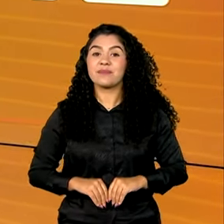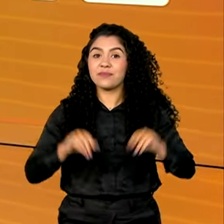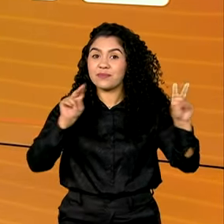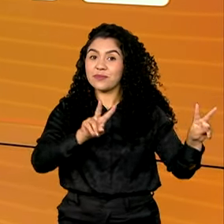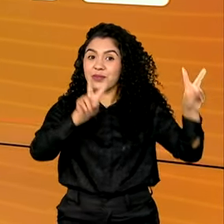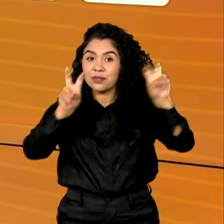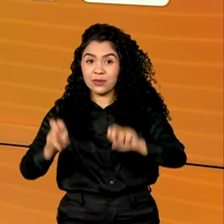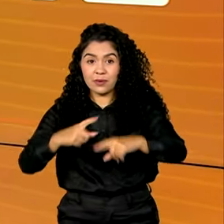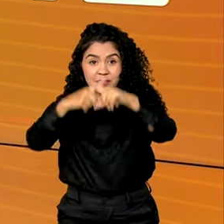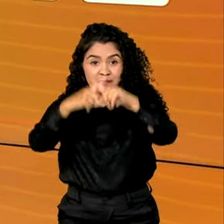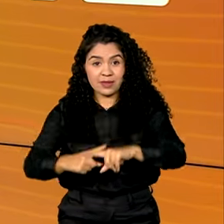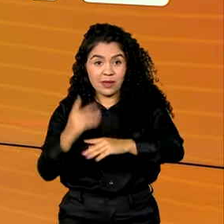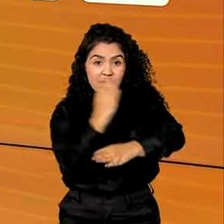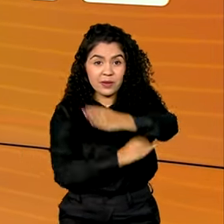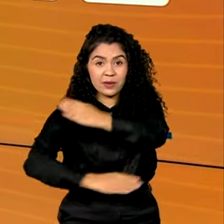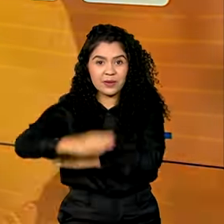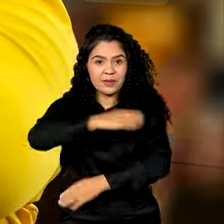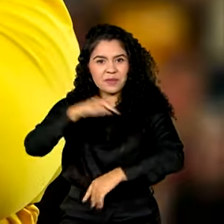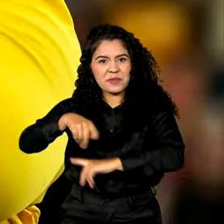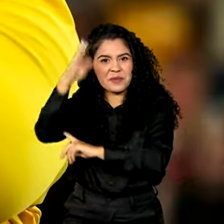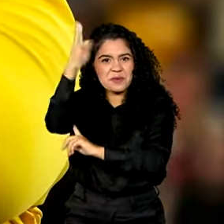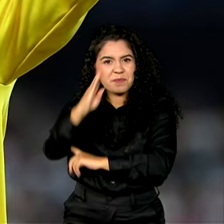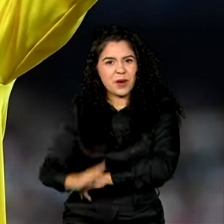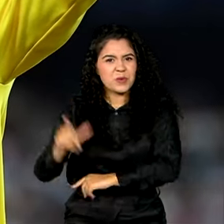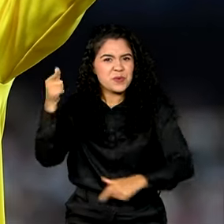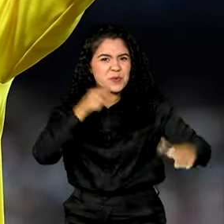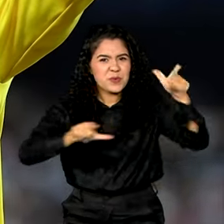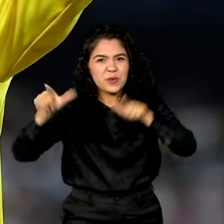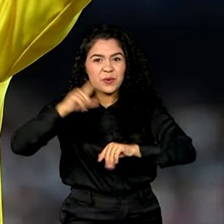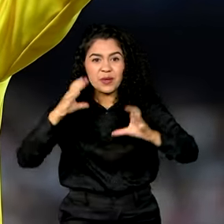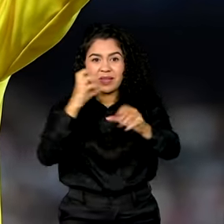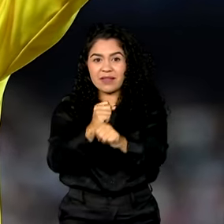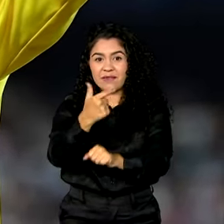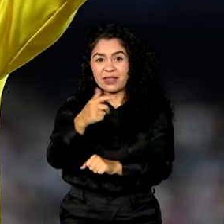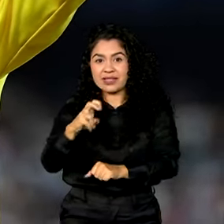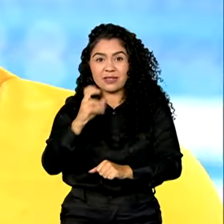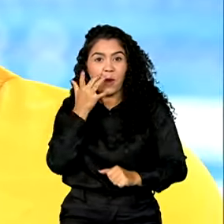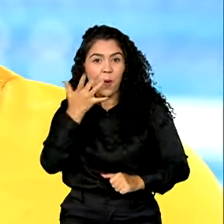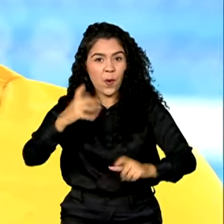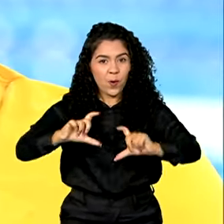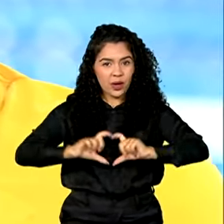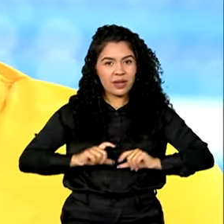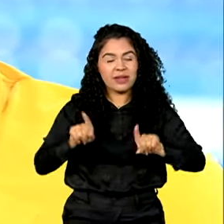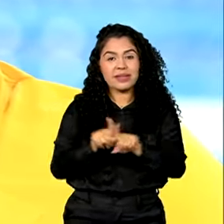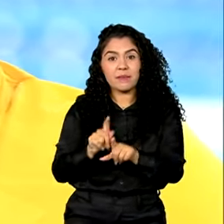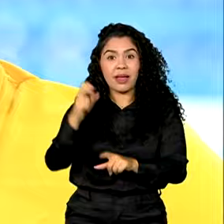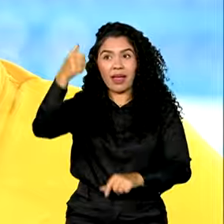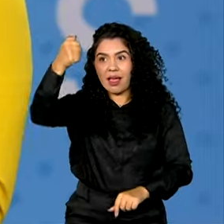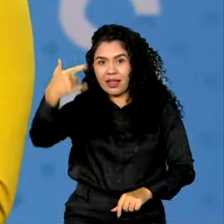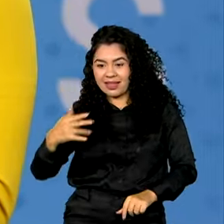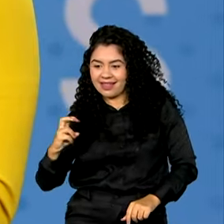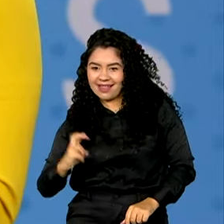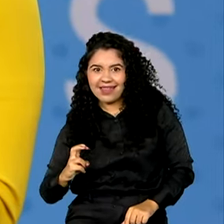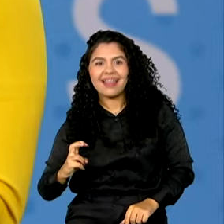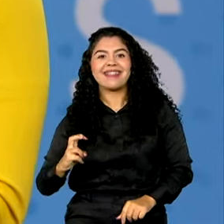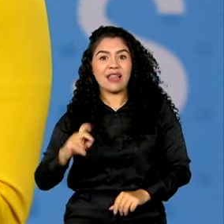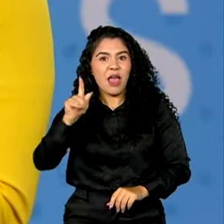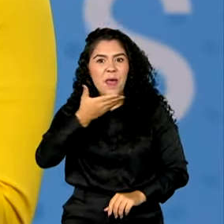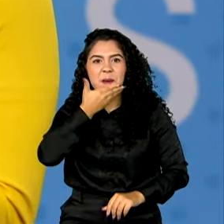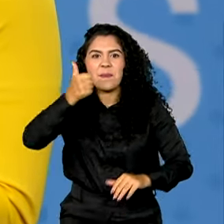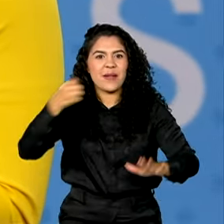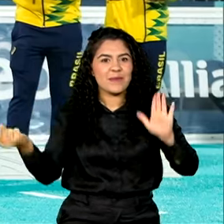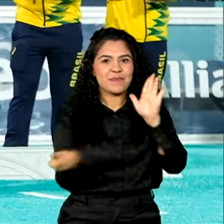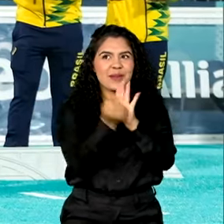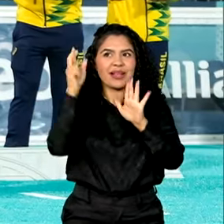Jogos Paralímpicos, Brasil brilha na competição com 25 medalhas de ouro e fica em quinto lugar. Foi a melhor